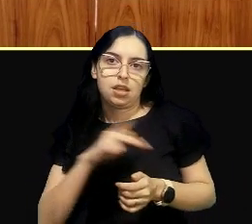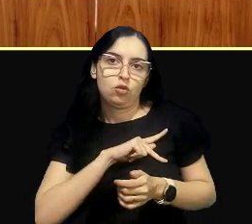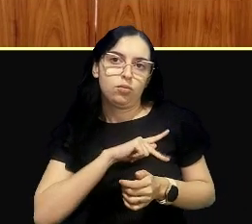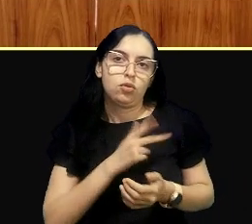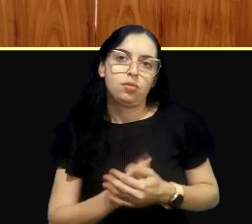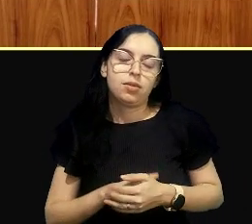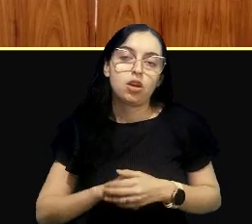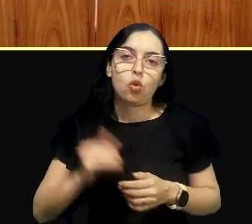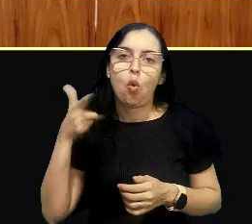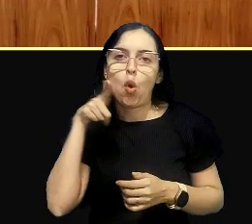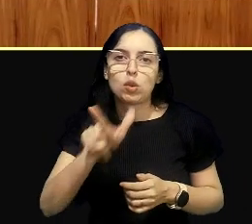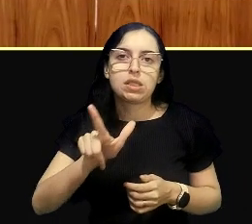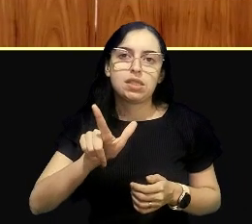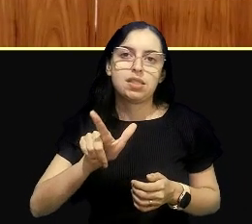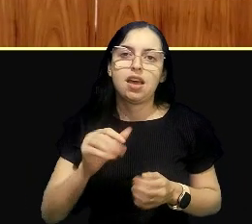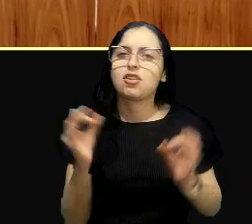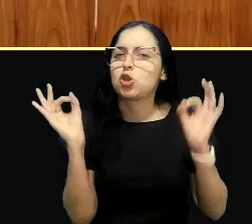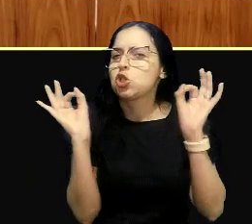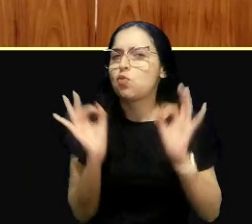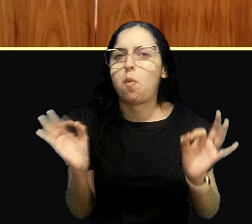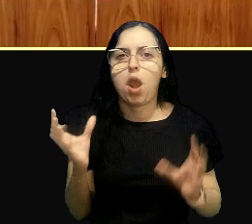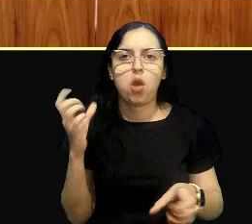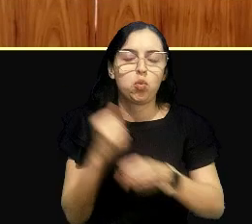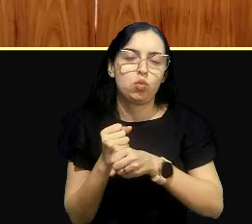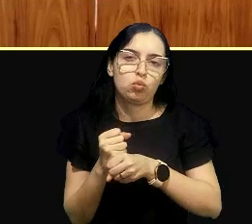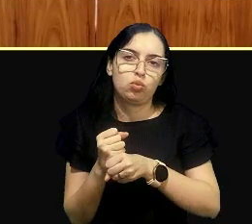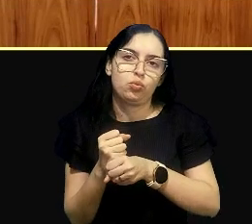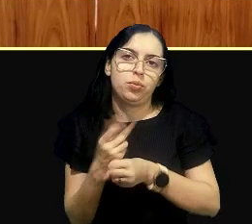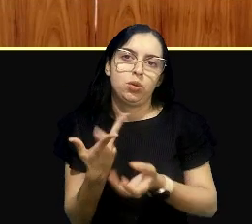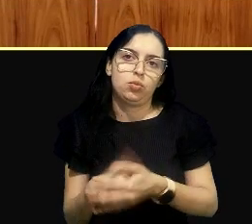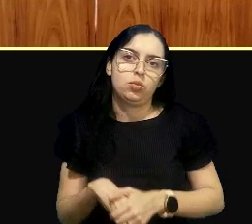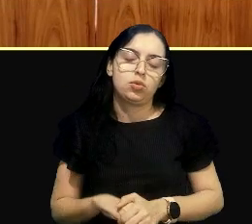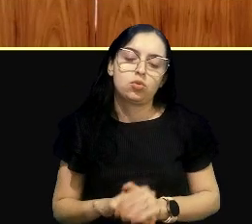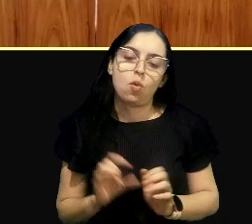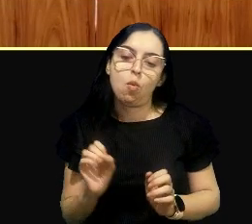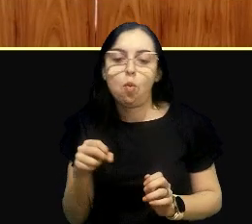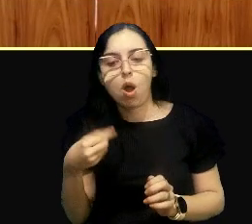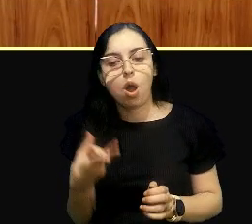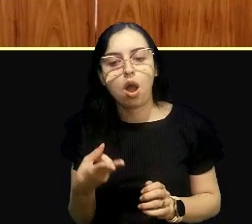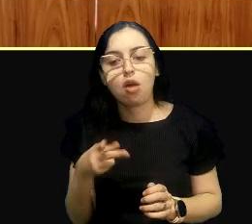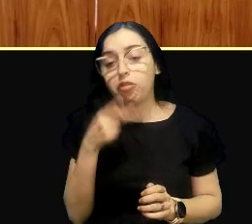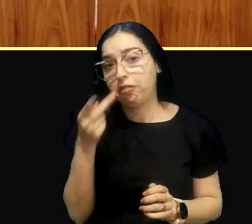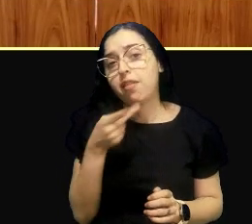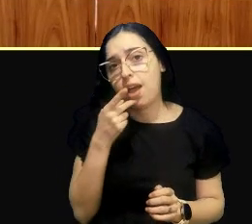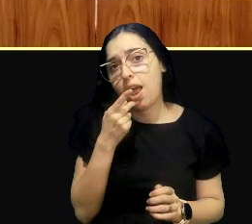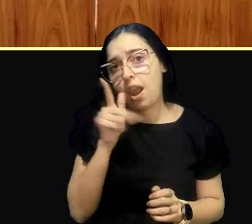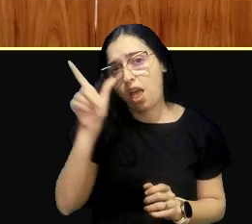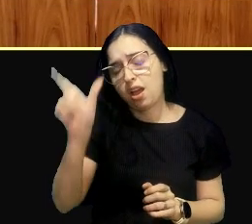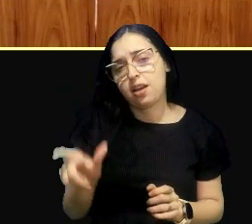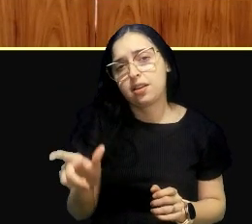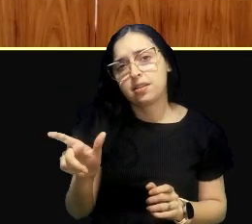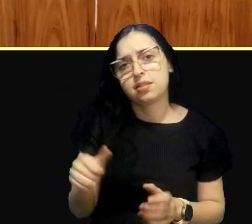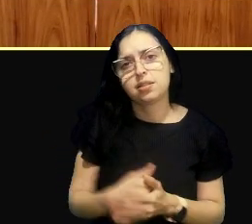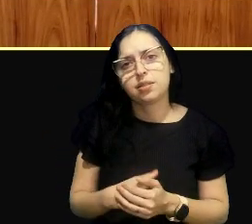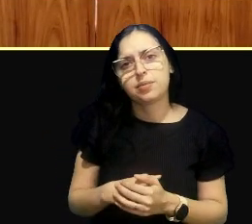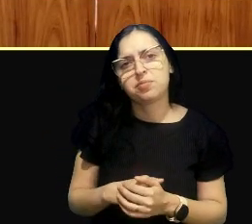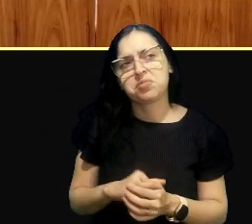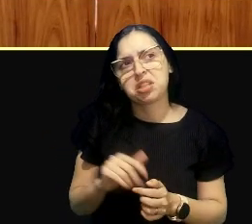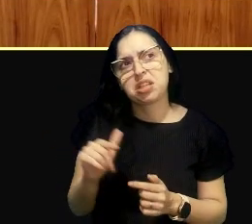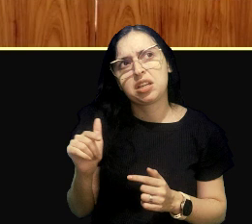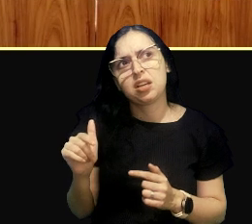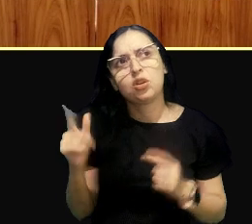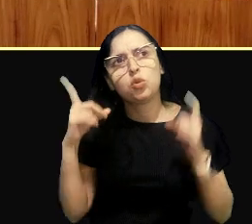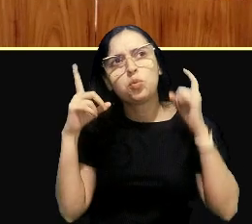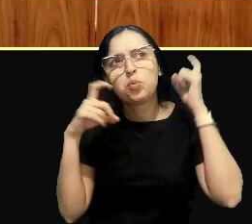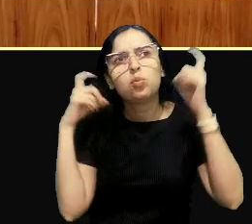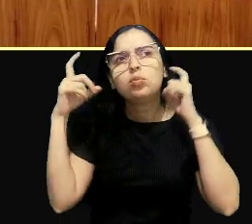conseguem excelentes dados ou conseguem pelo menos dizer que há ali uma, aquela incerteza científica,